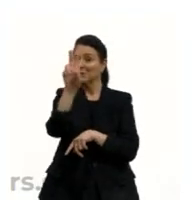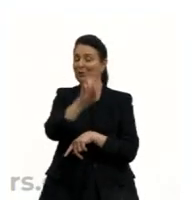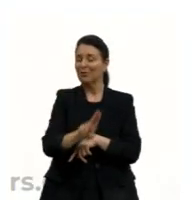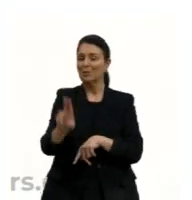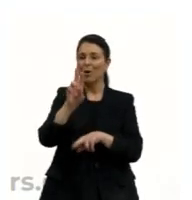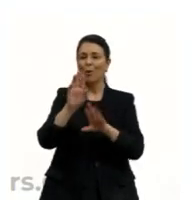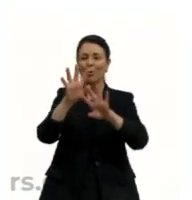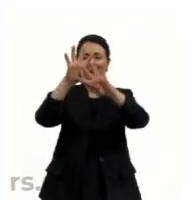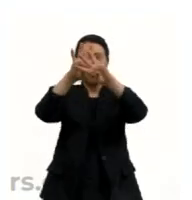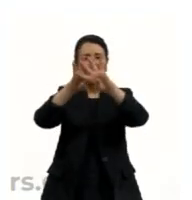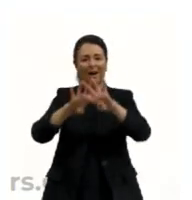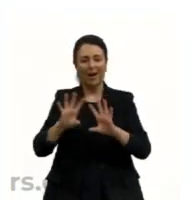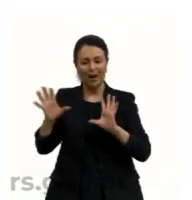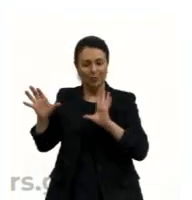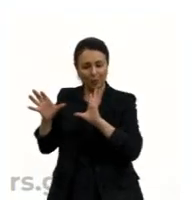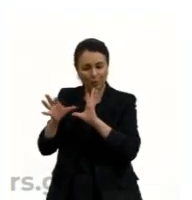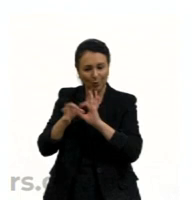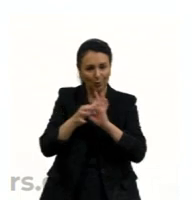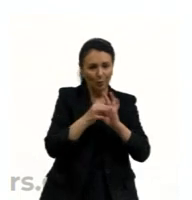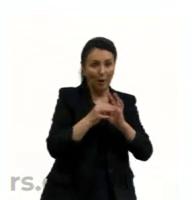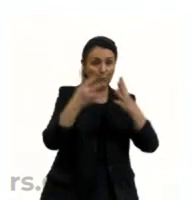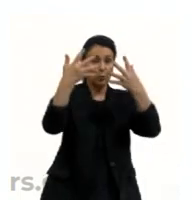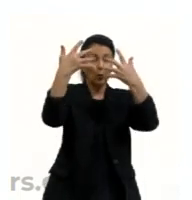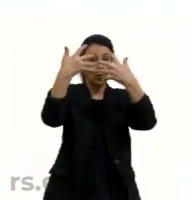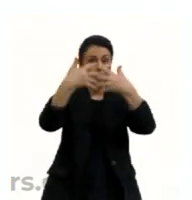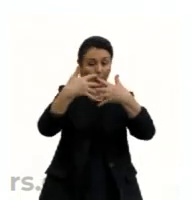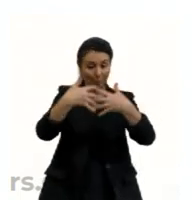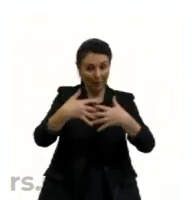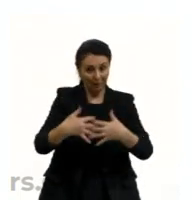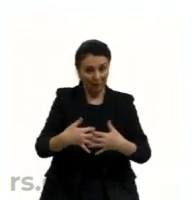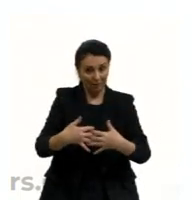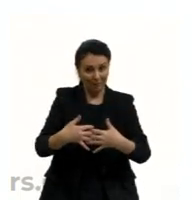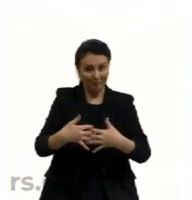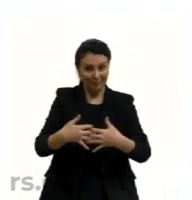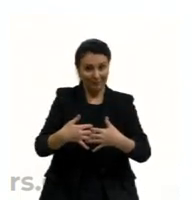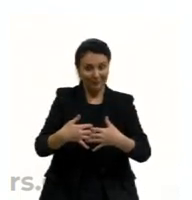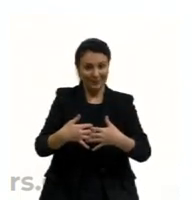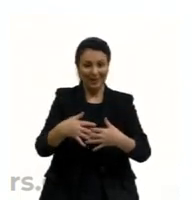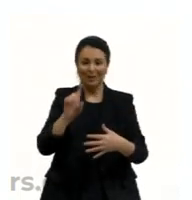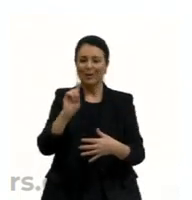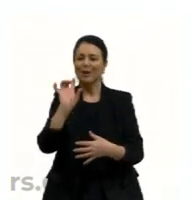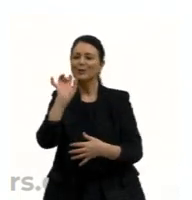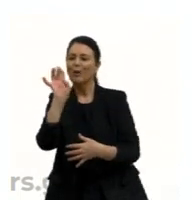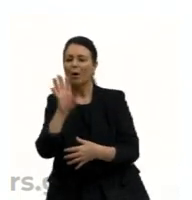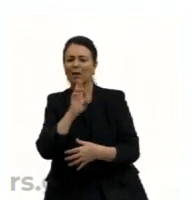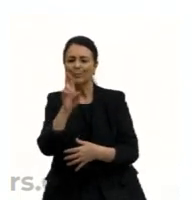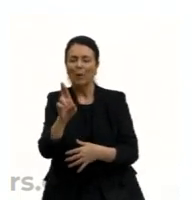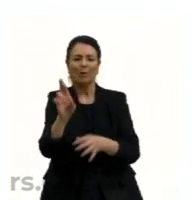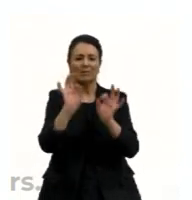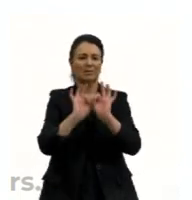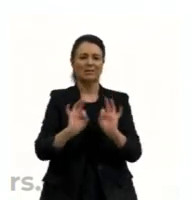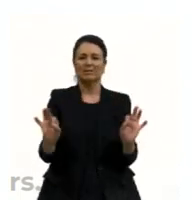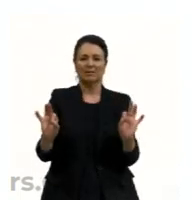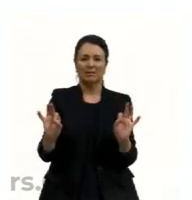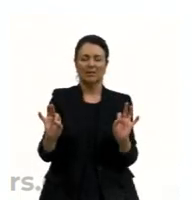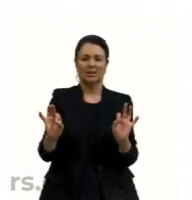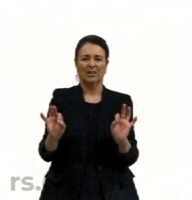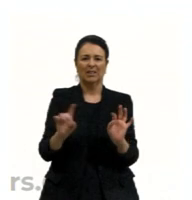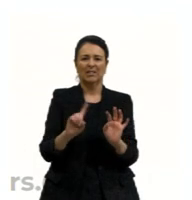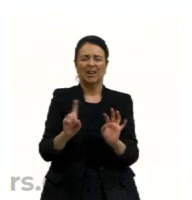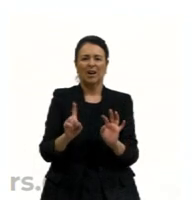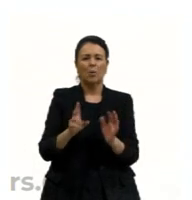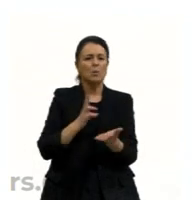é uma complexidade, não é apenas com respostas simples, mas respostas simples. Ah,